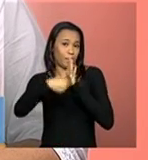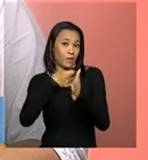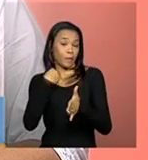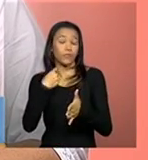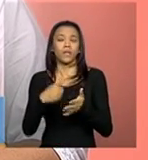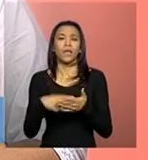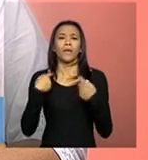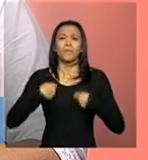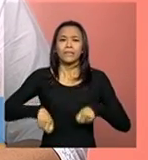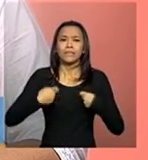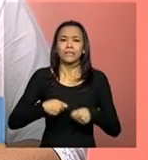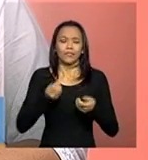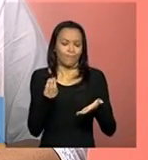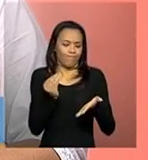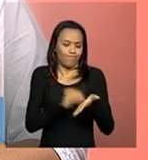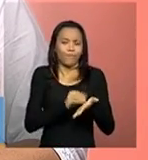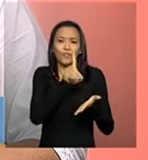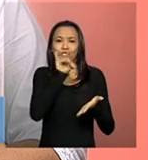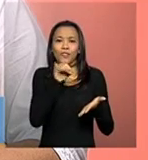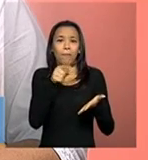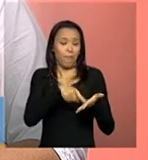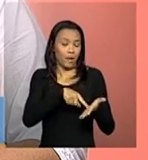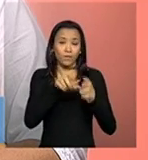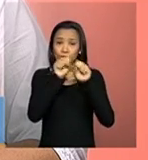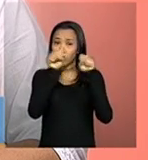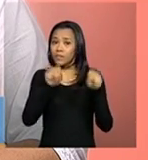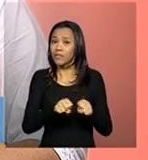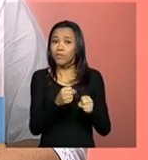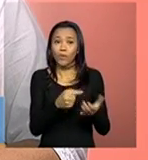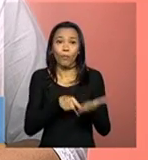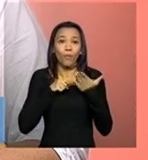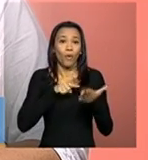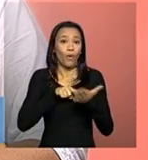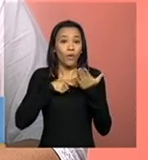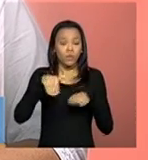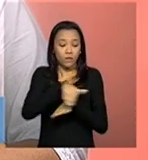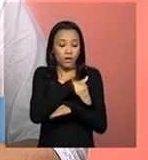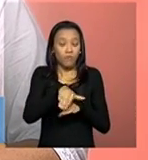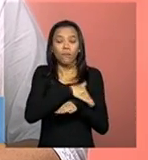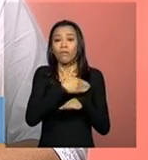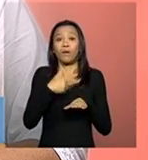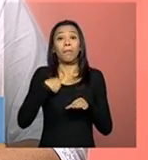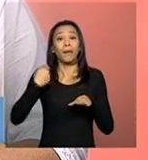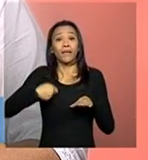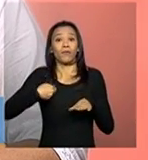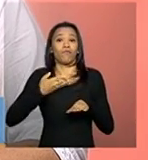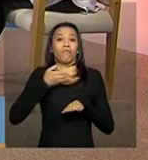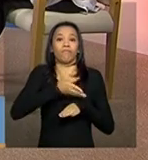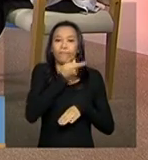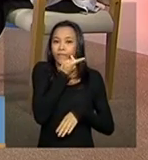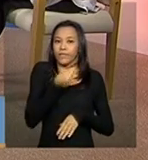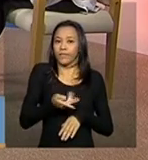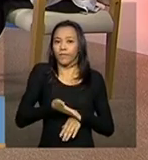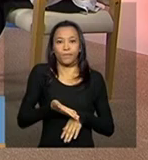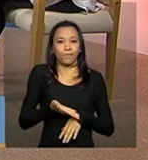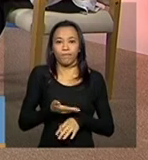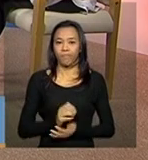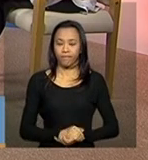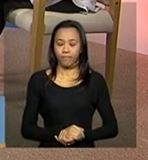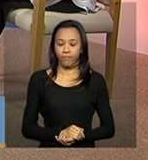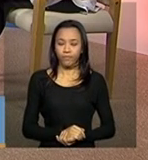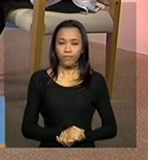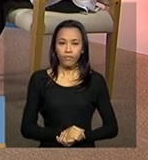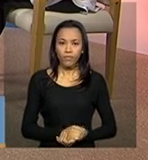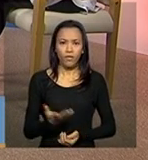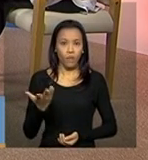um agendamento, mas o sistema não me mostra o endereço da unidade para a realização da visita. Para